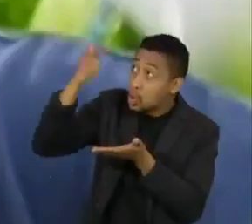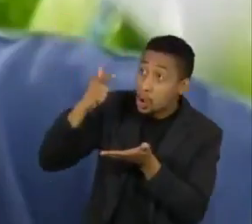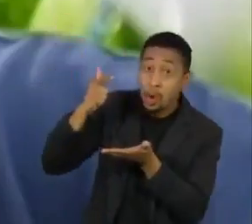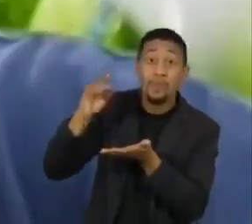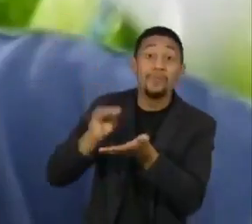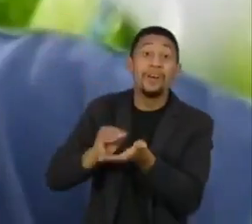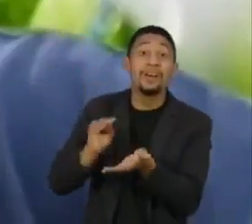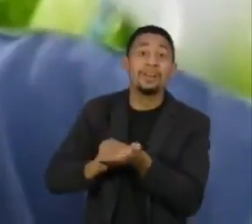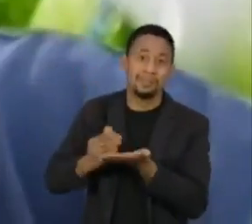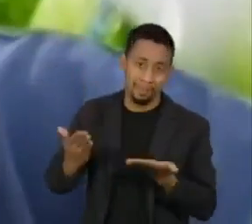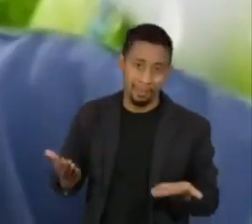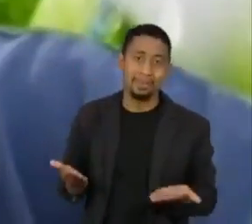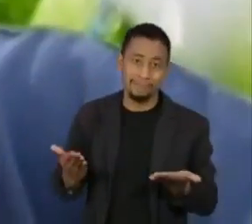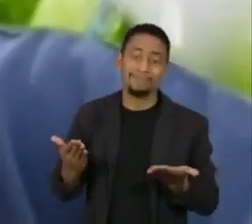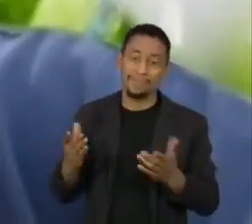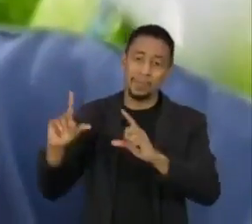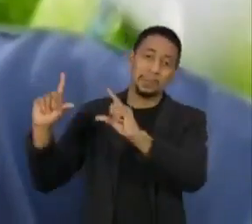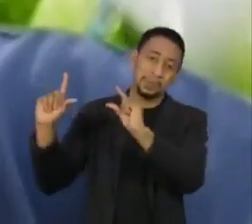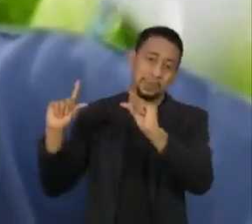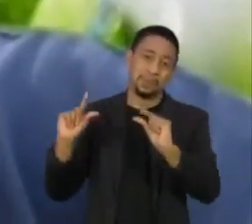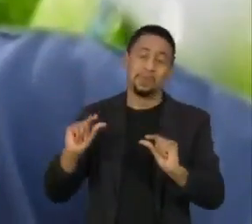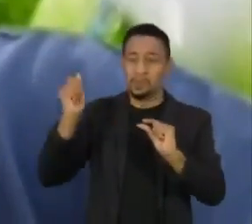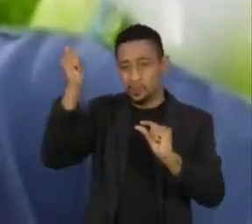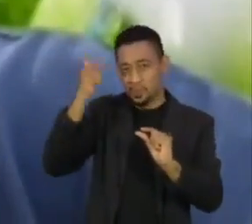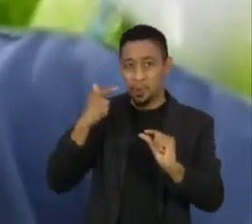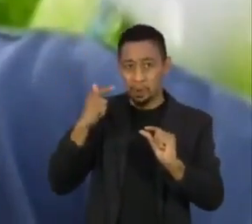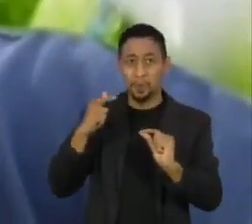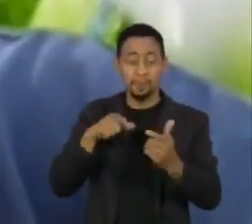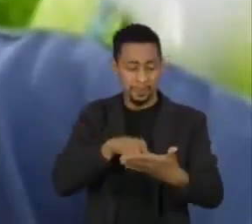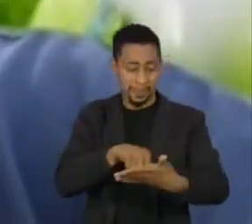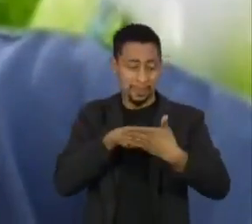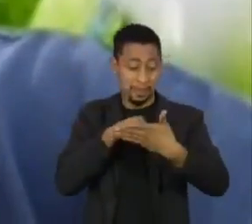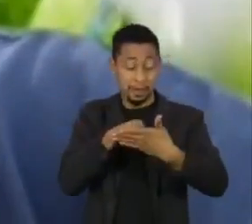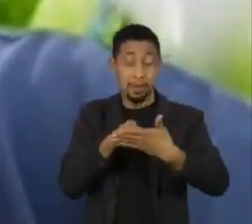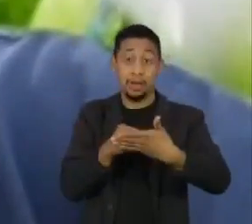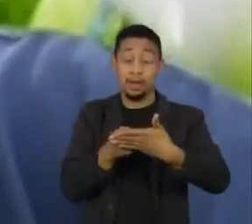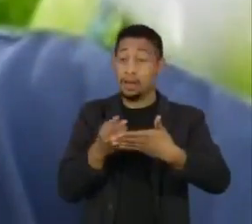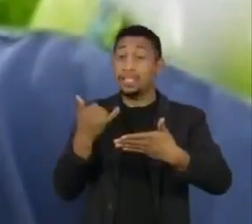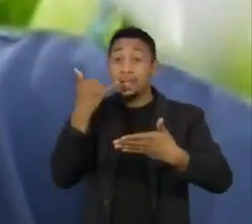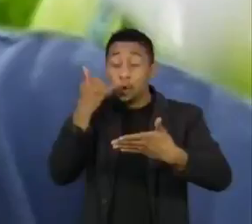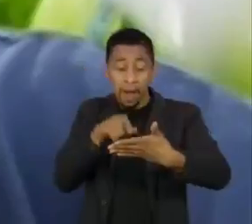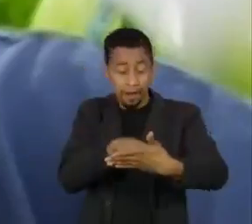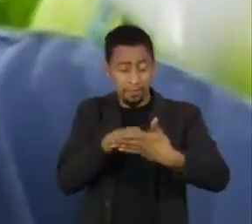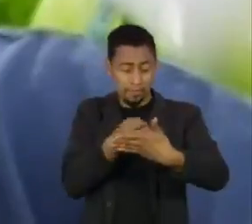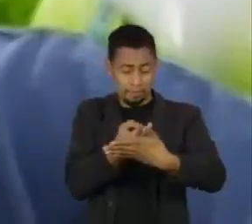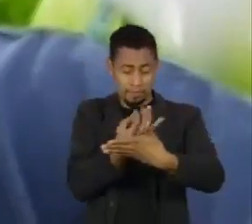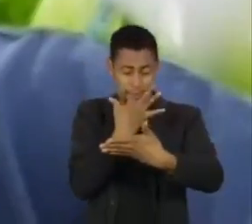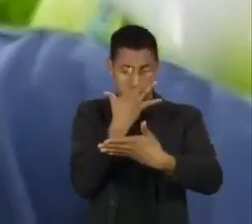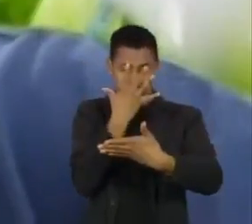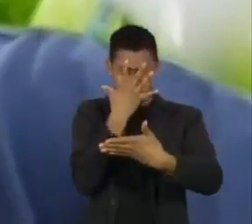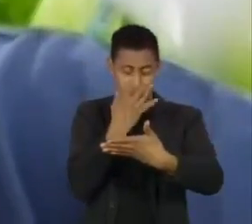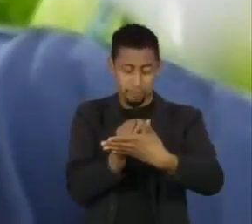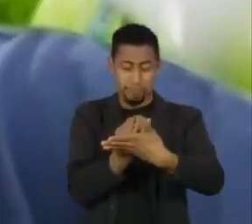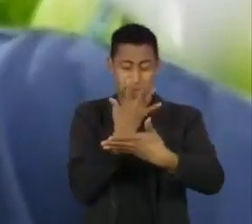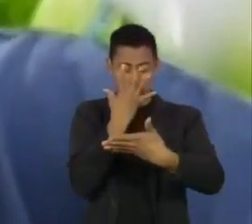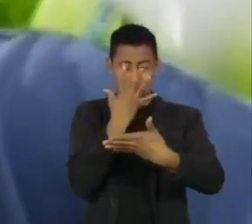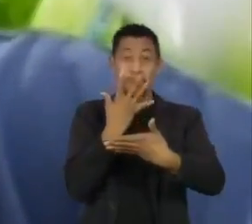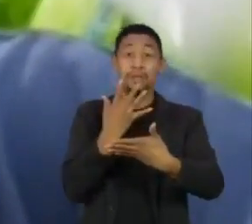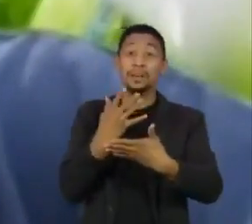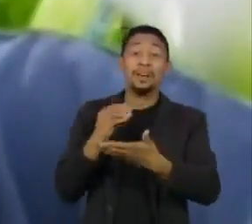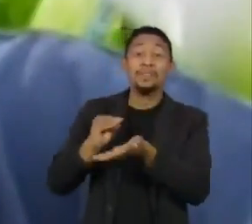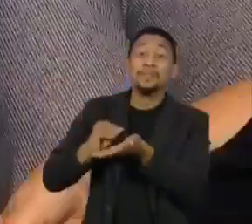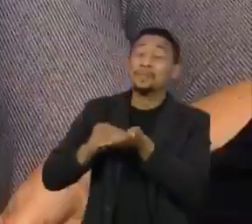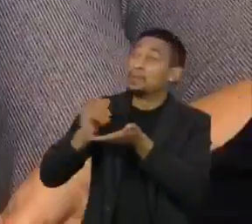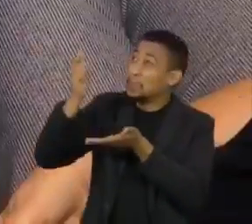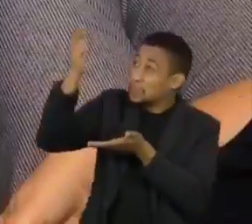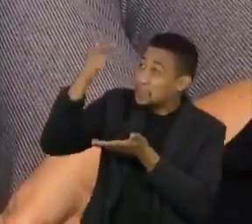ultravioleta diminuiu. E a radiação ultravioleta tem papéis importantes que nós não sabíamos na contenção